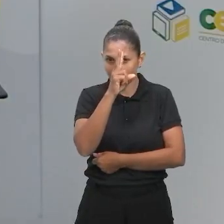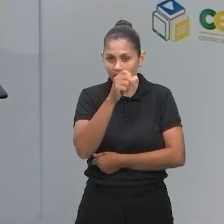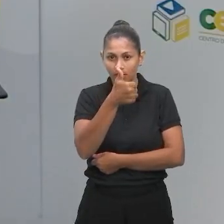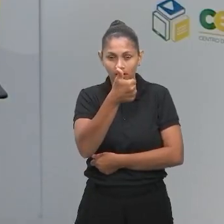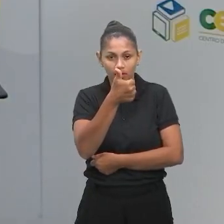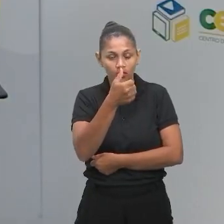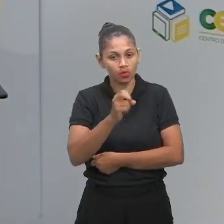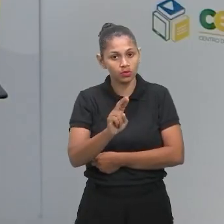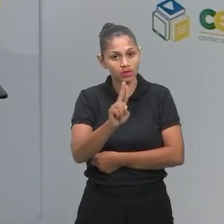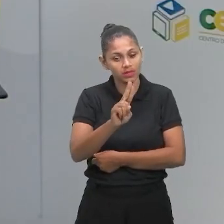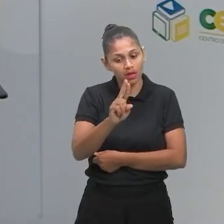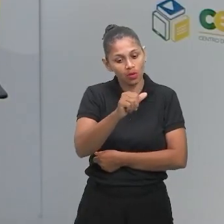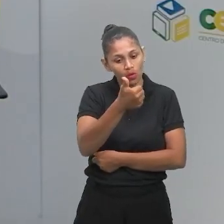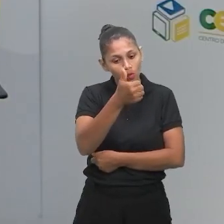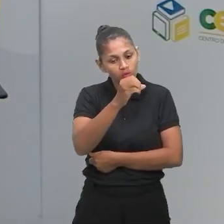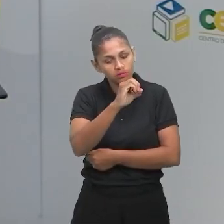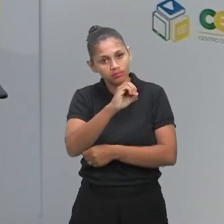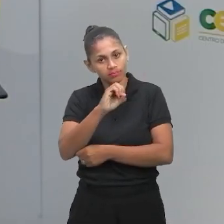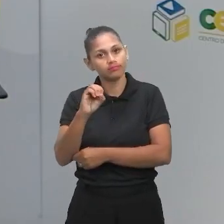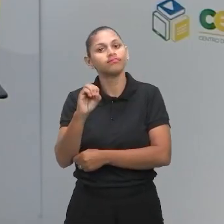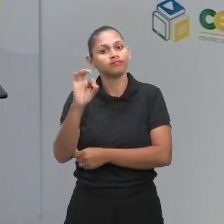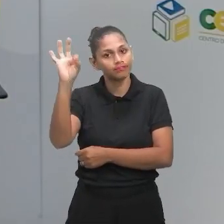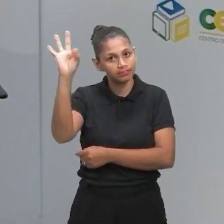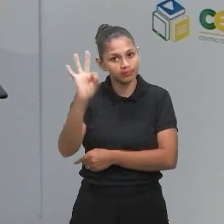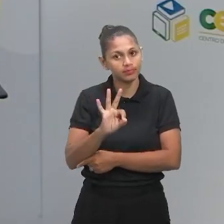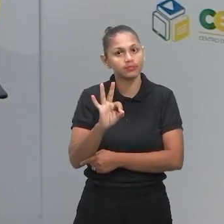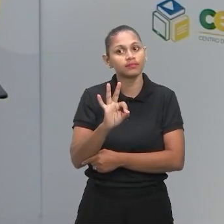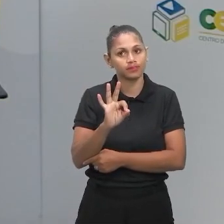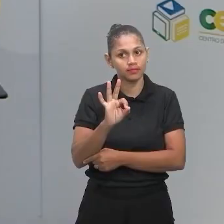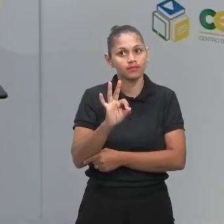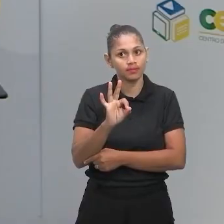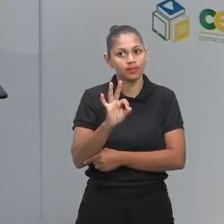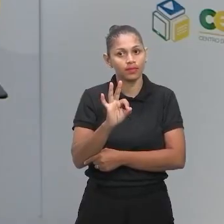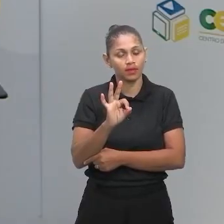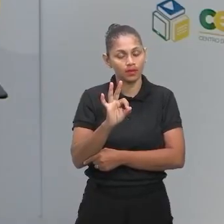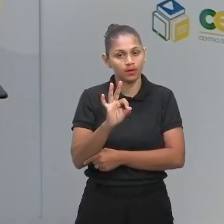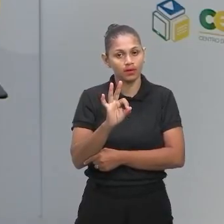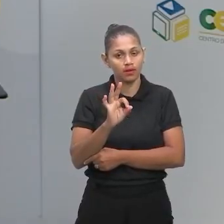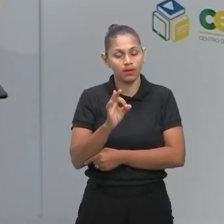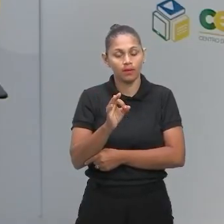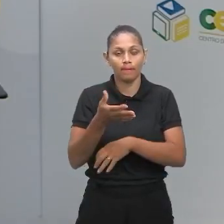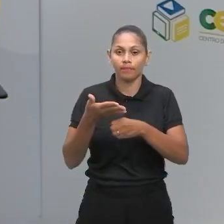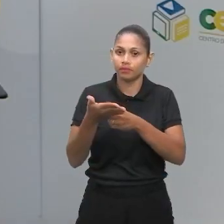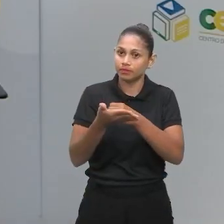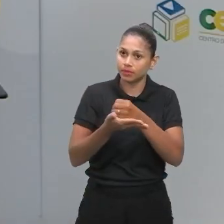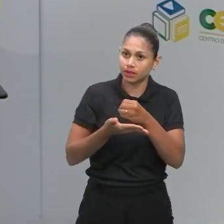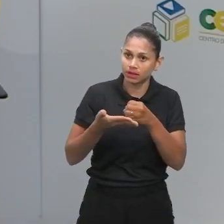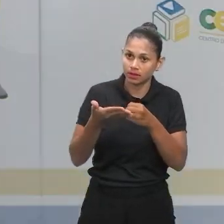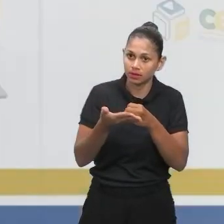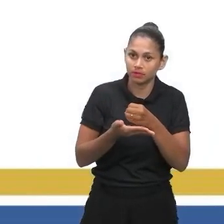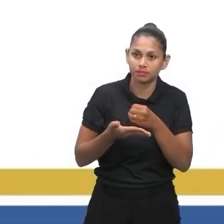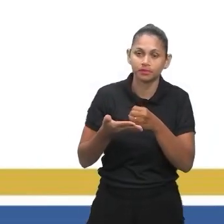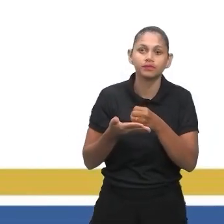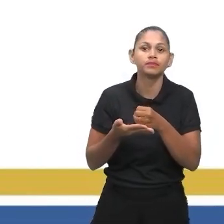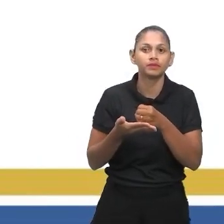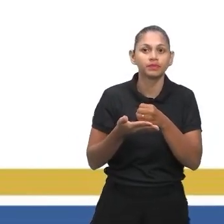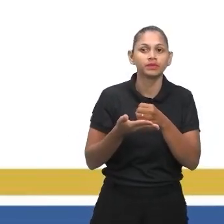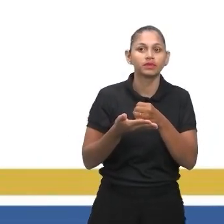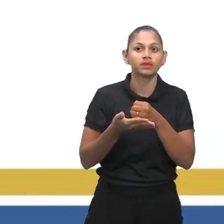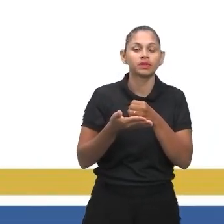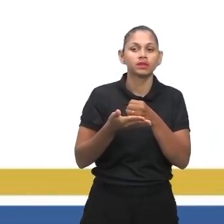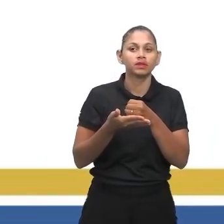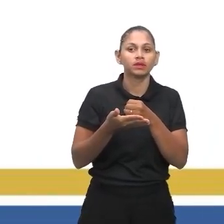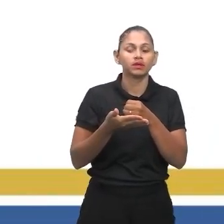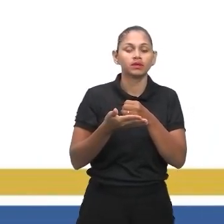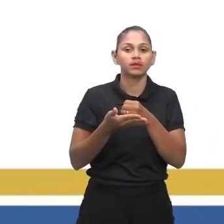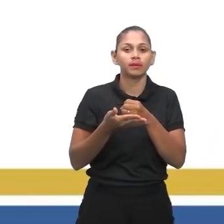porcentagem? Então, vamos dizer que essa profundidade máxima representa o 100%. Trazendo aqui para o nosso gráfico, né? A gente vai